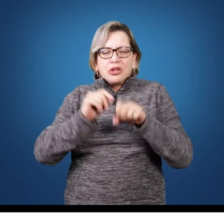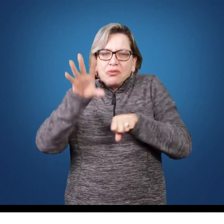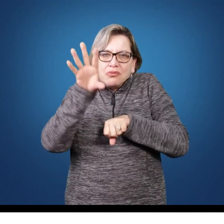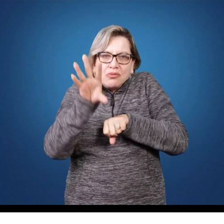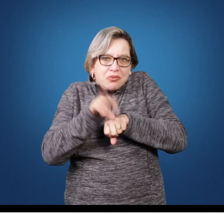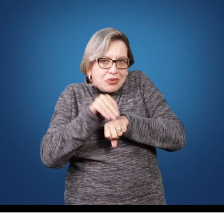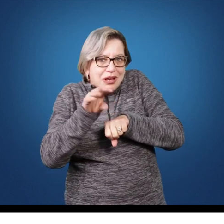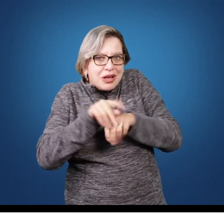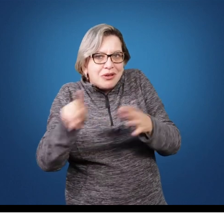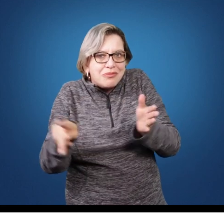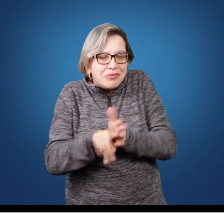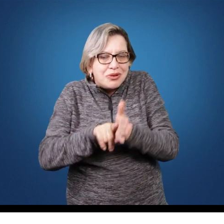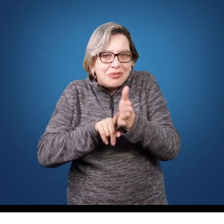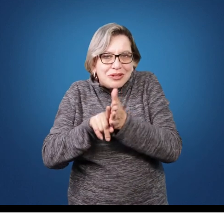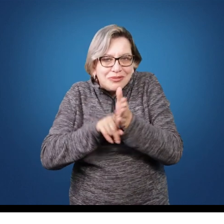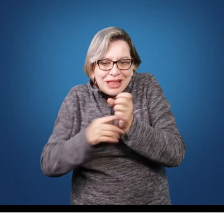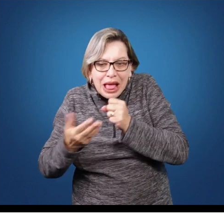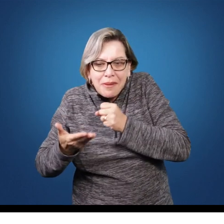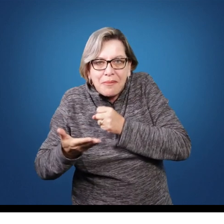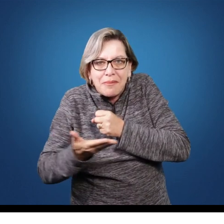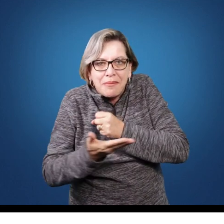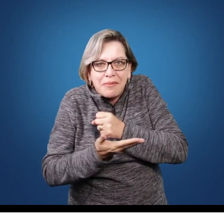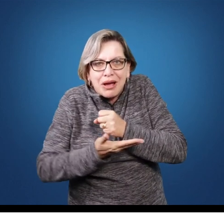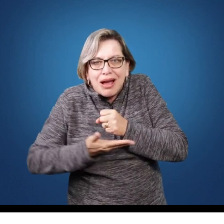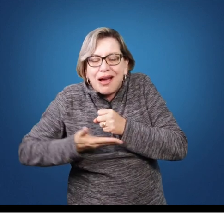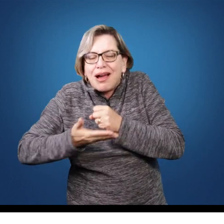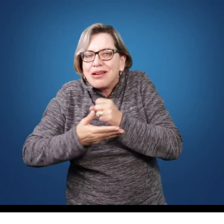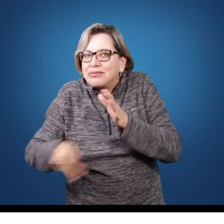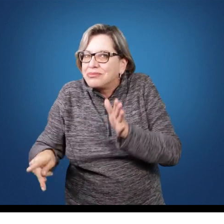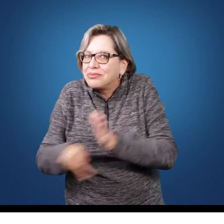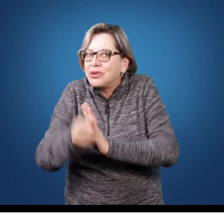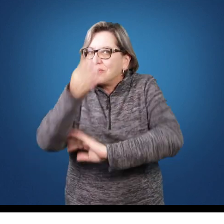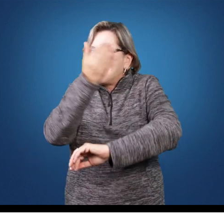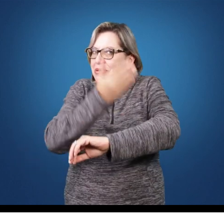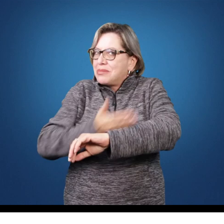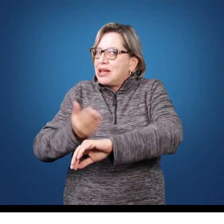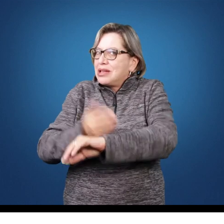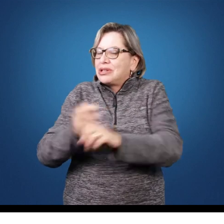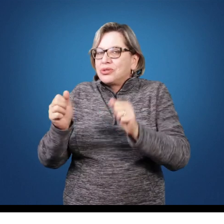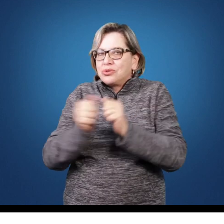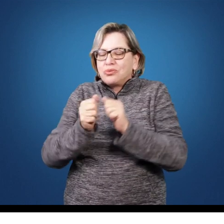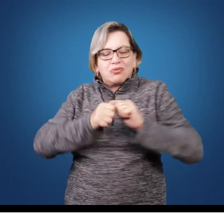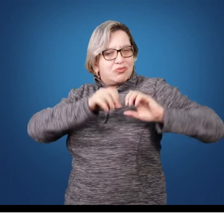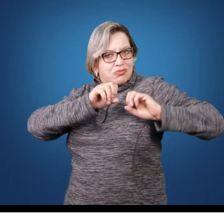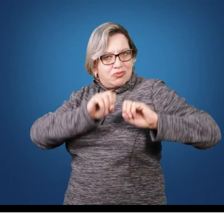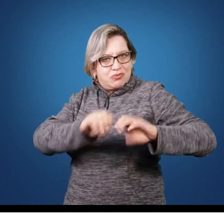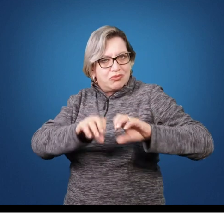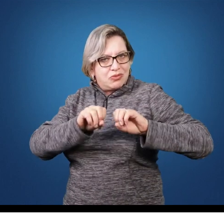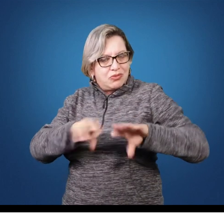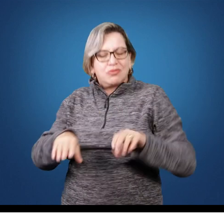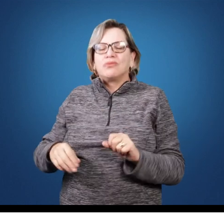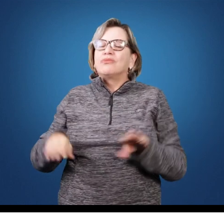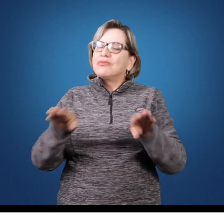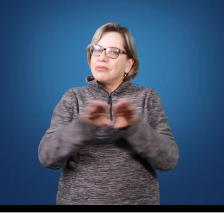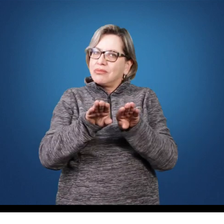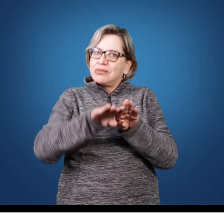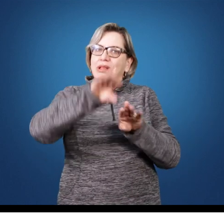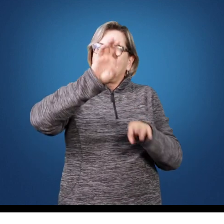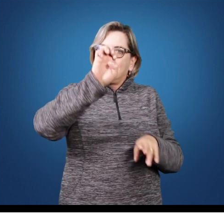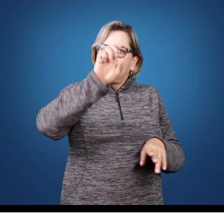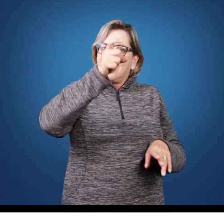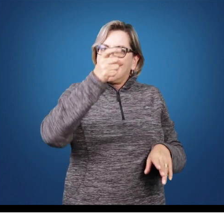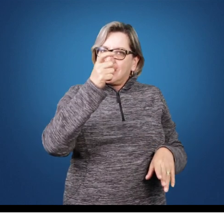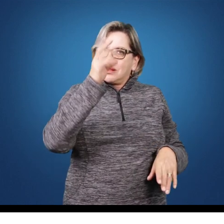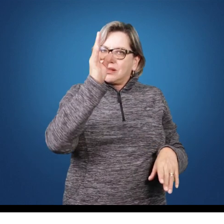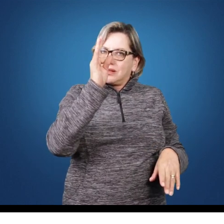alicerçar as práticas vinculadas ao ensino e à extensão. E, de uma maneira geral,